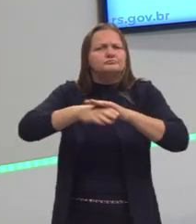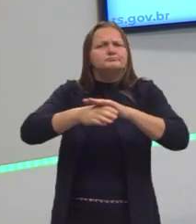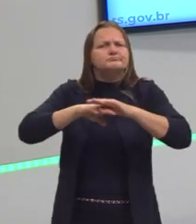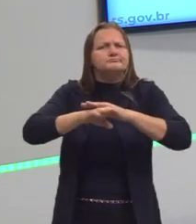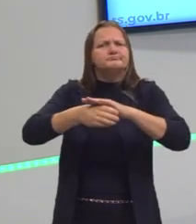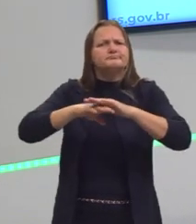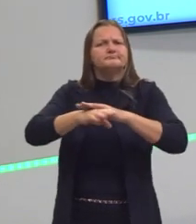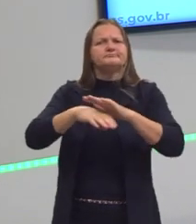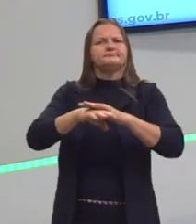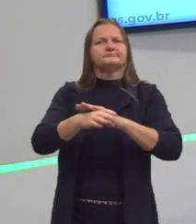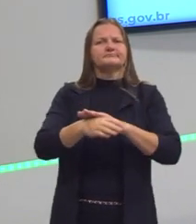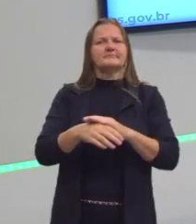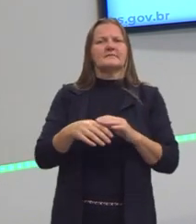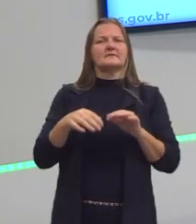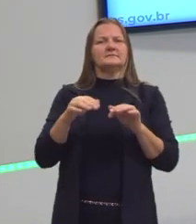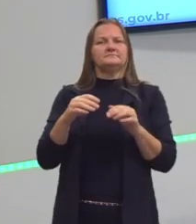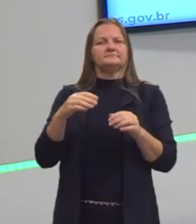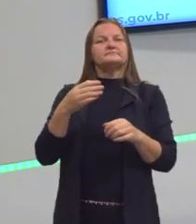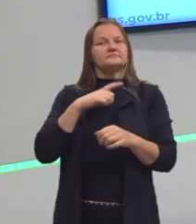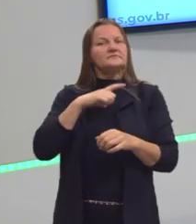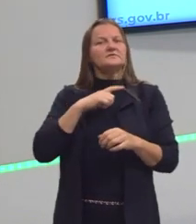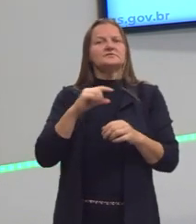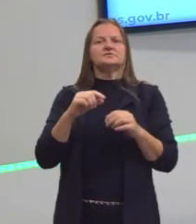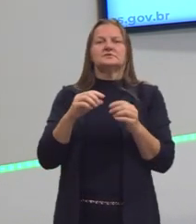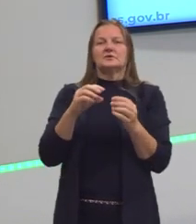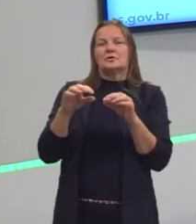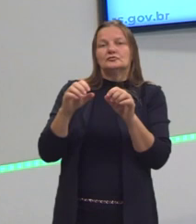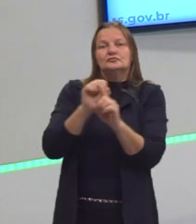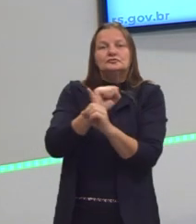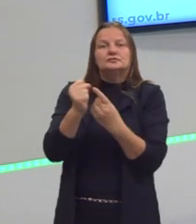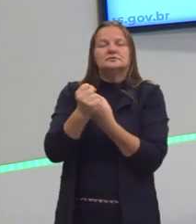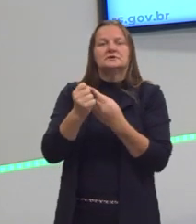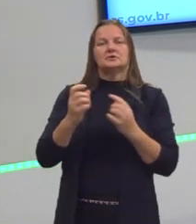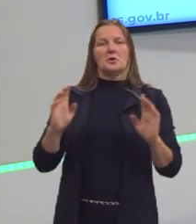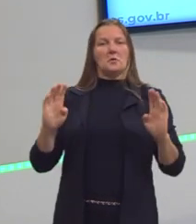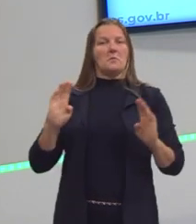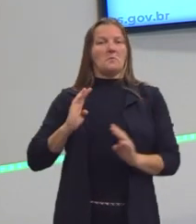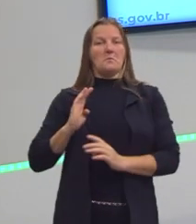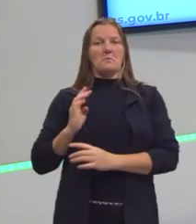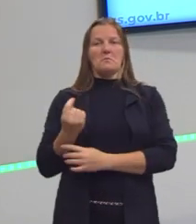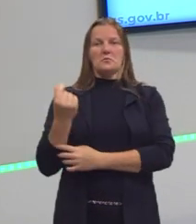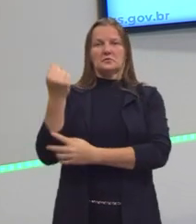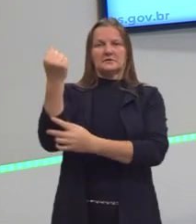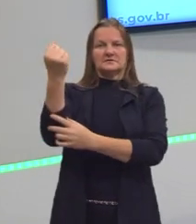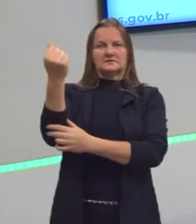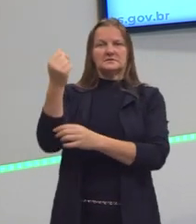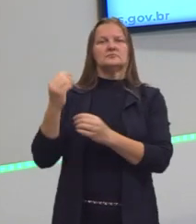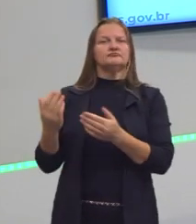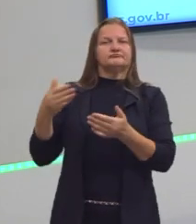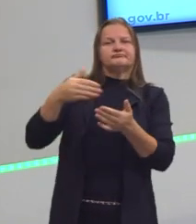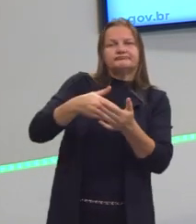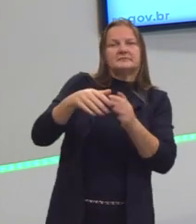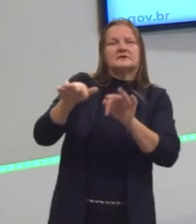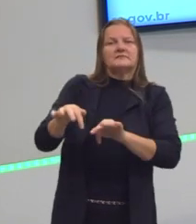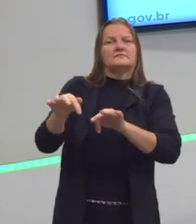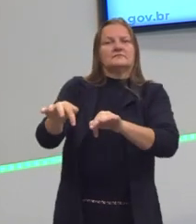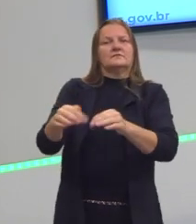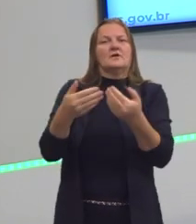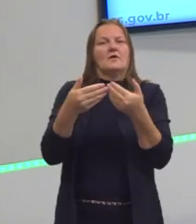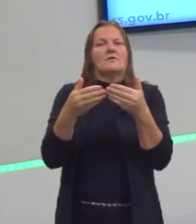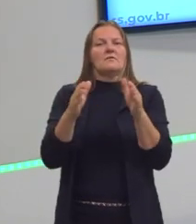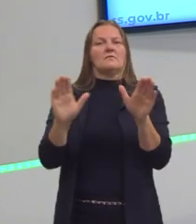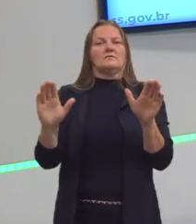já era algo mais presente. Tanto é que a própria burguesia sai do feudalismo, né? Então, no feudalismo, havia uma certa